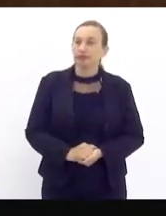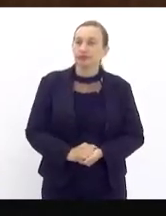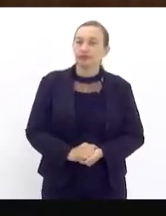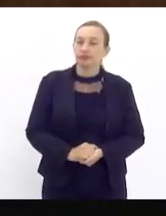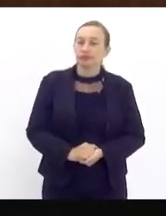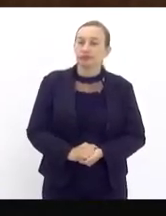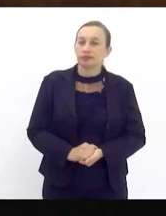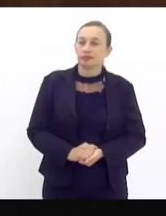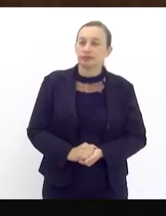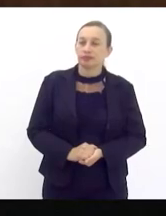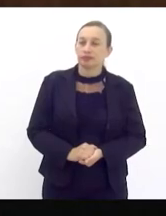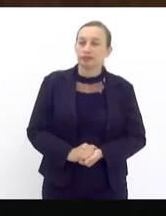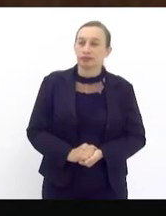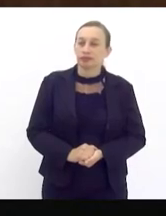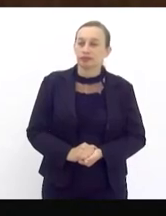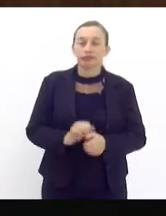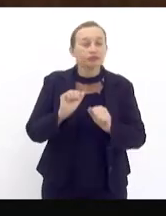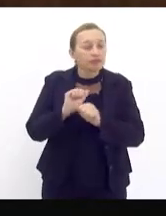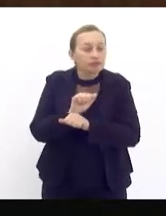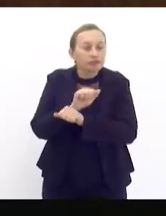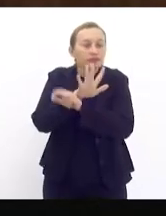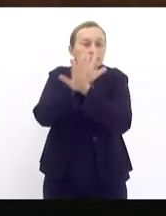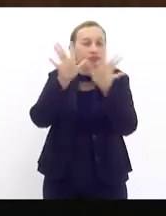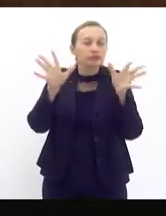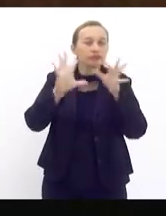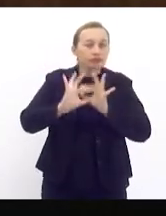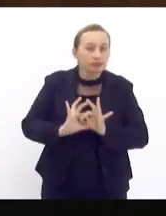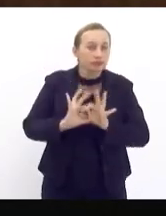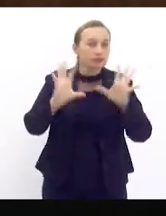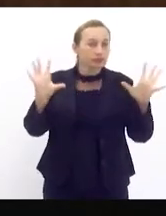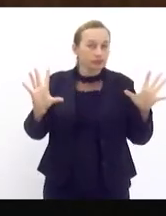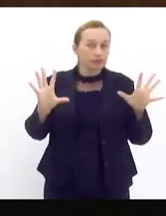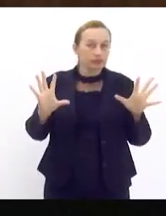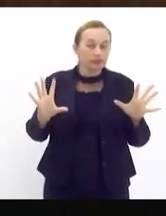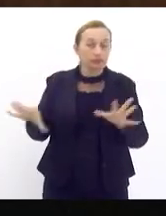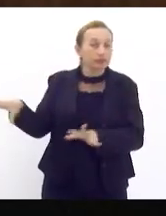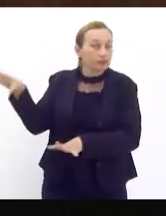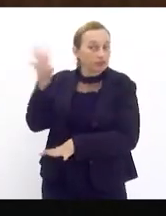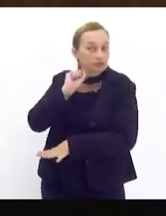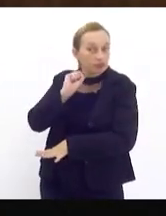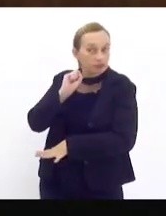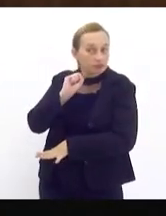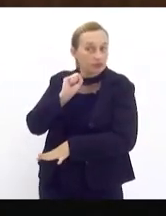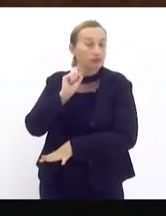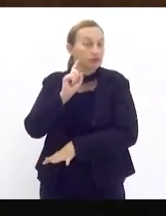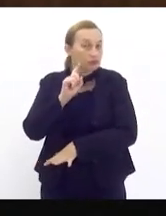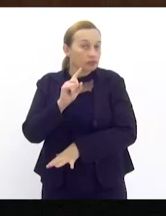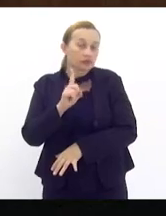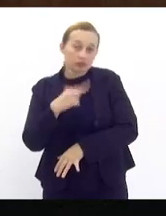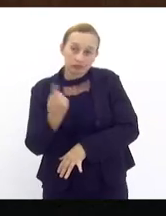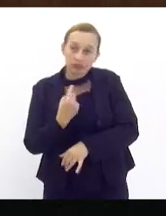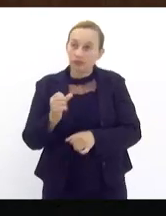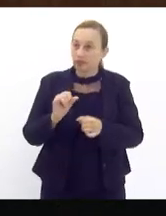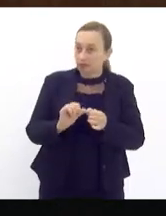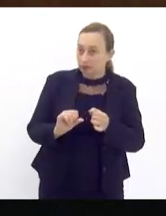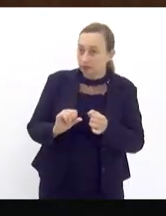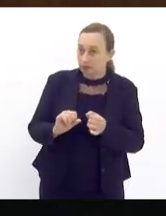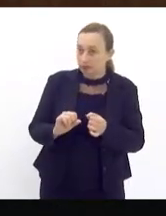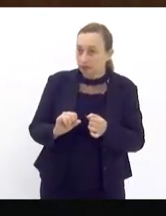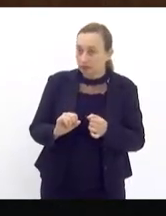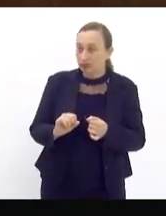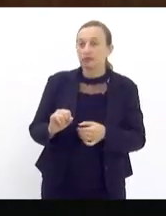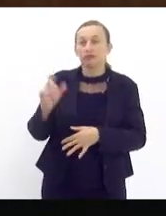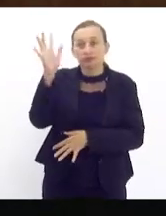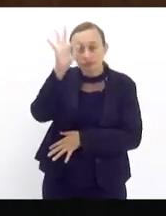ampla, transparente, democrática, ouvindo, é assim que a gente faz. Na esfera